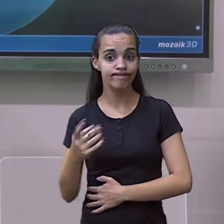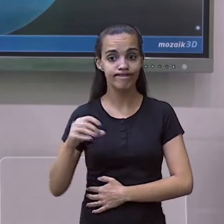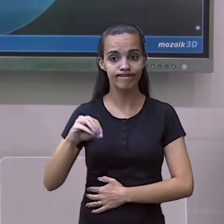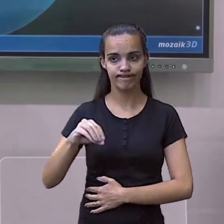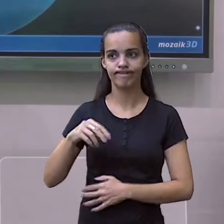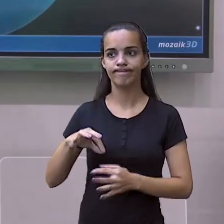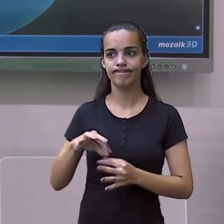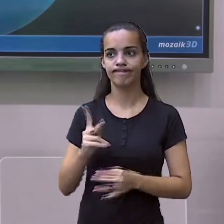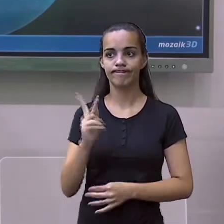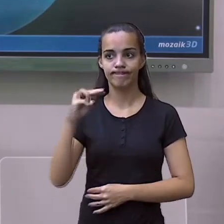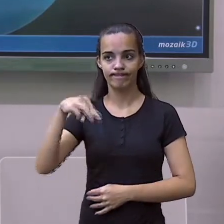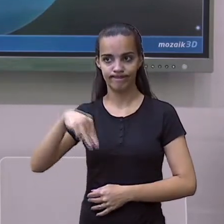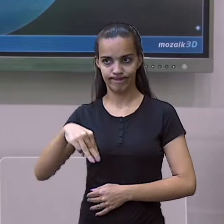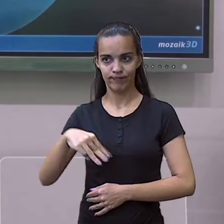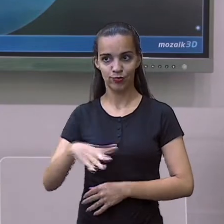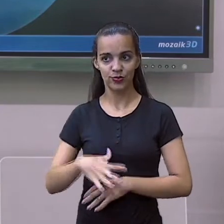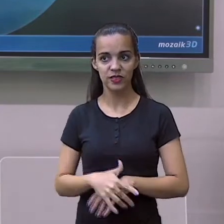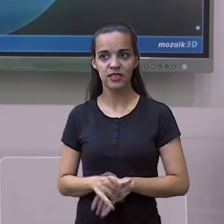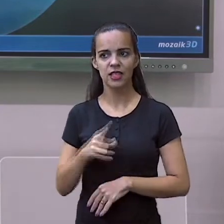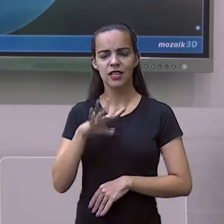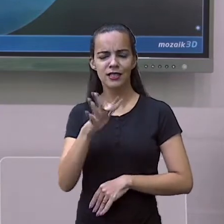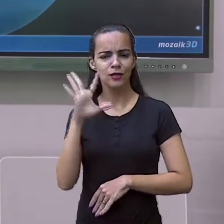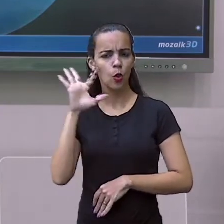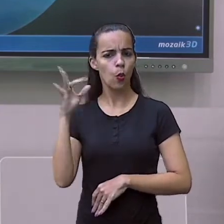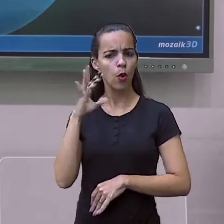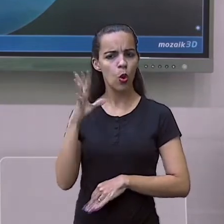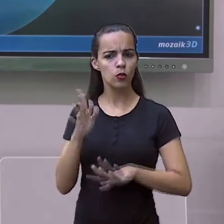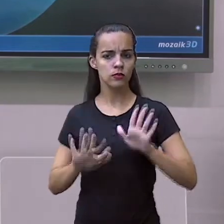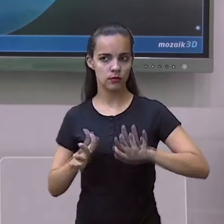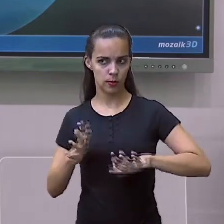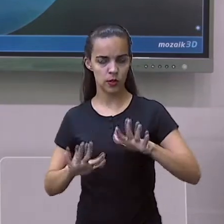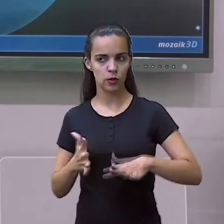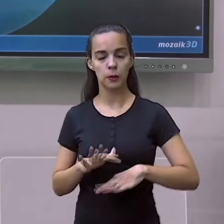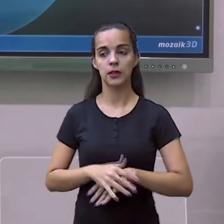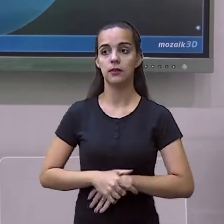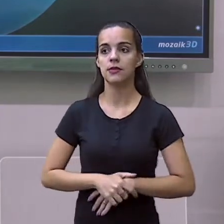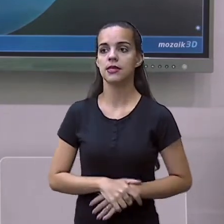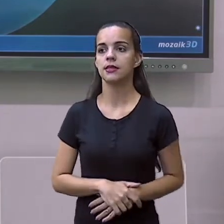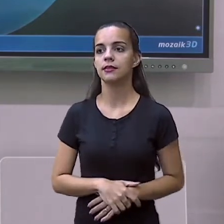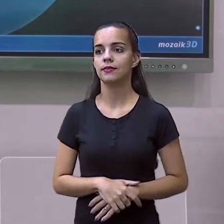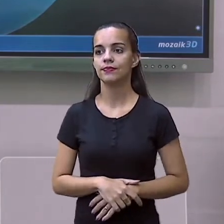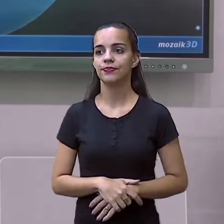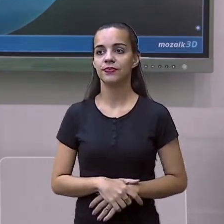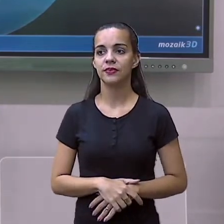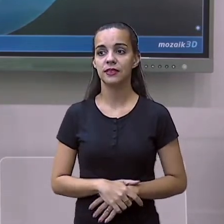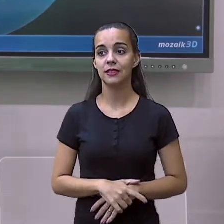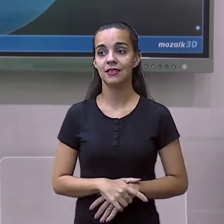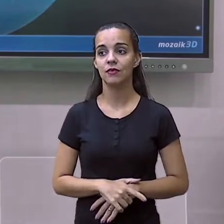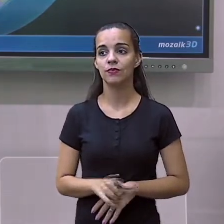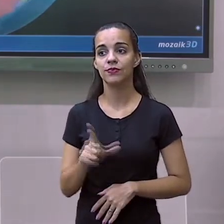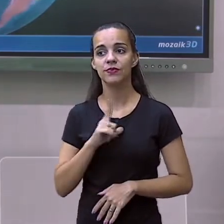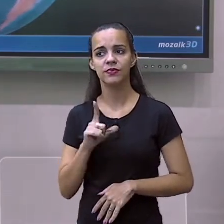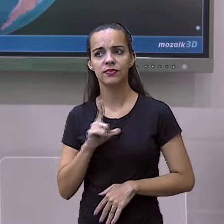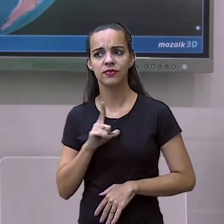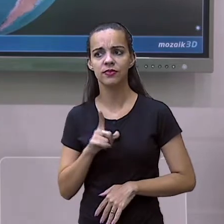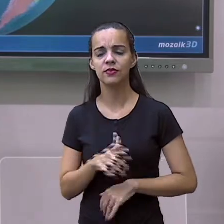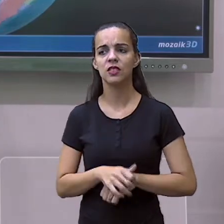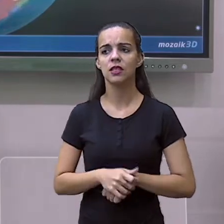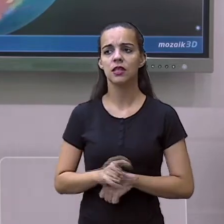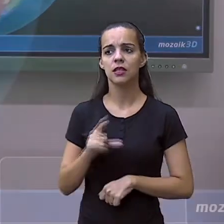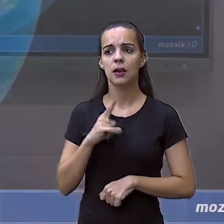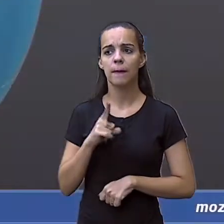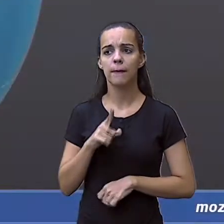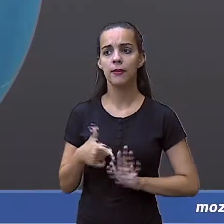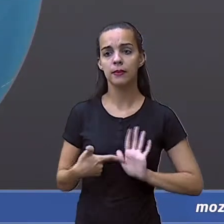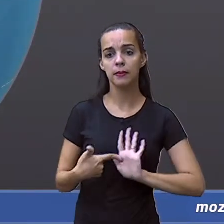arredondando os números, sabe? Não são certinhos assim, não. E aí o que que nós temos aqui? Nós temos a América